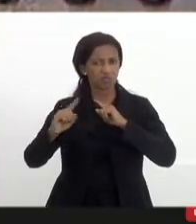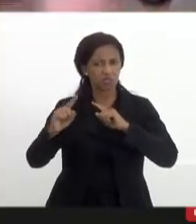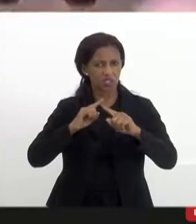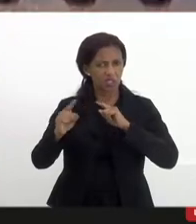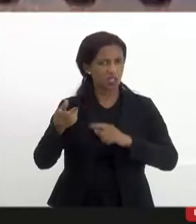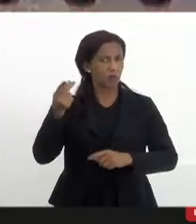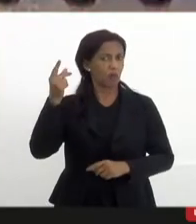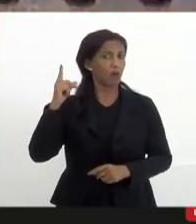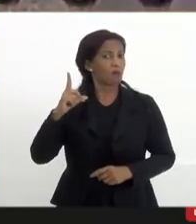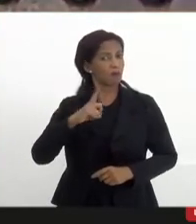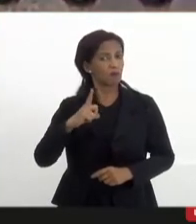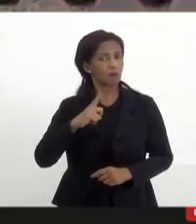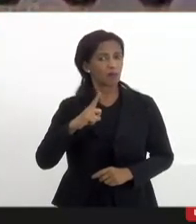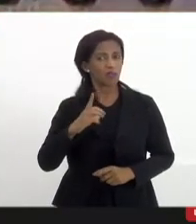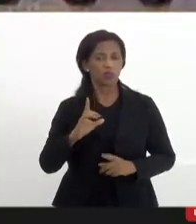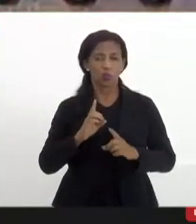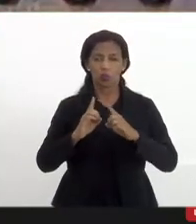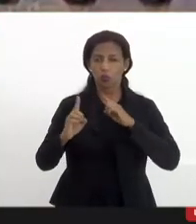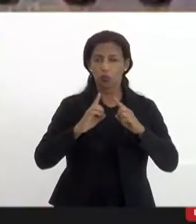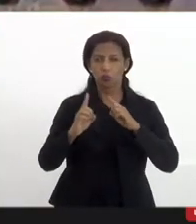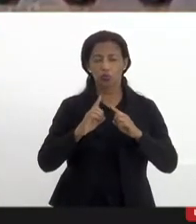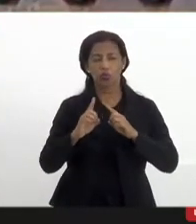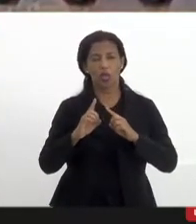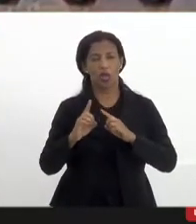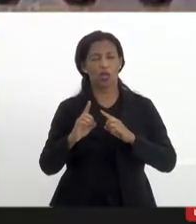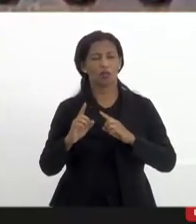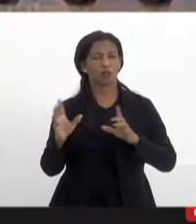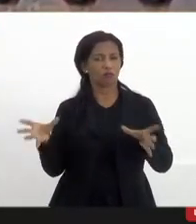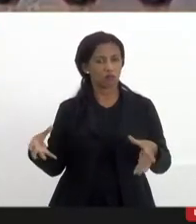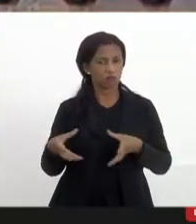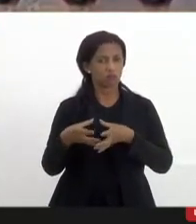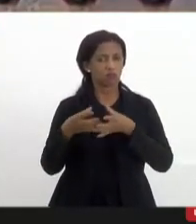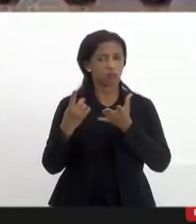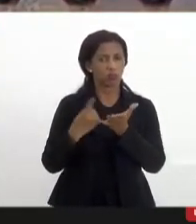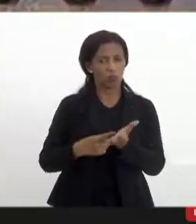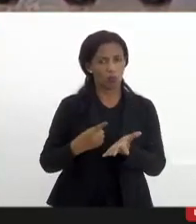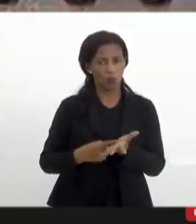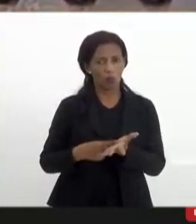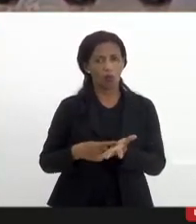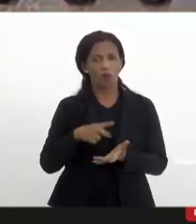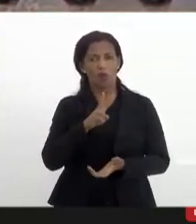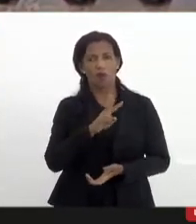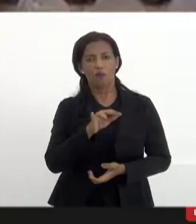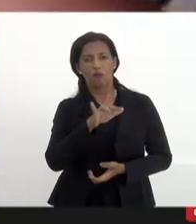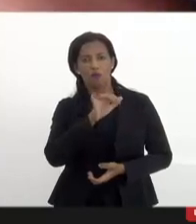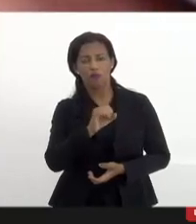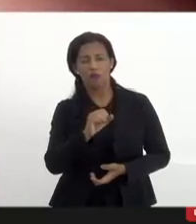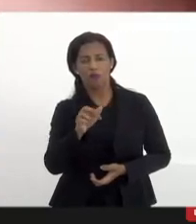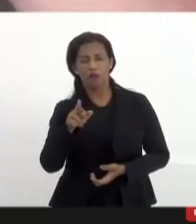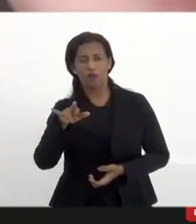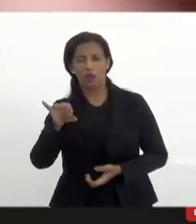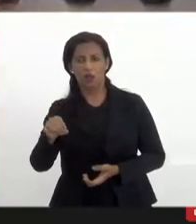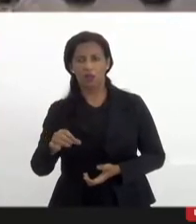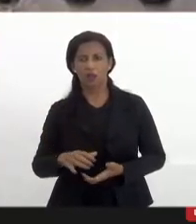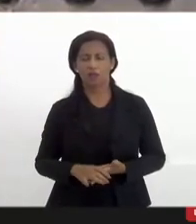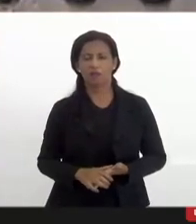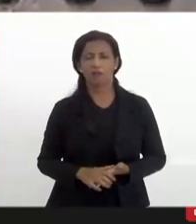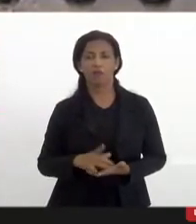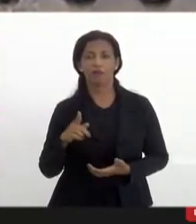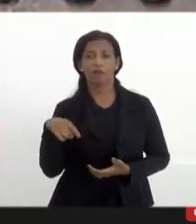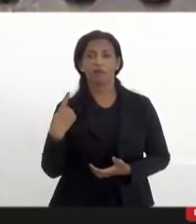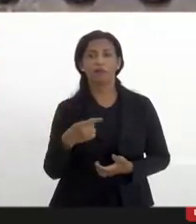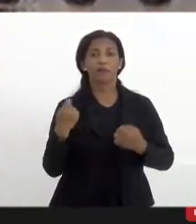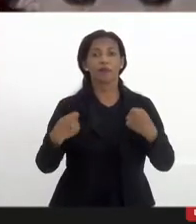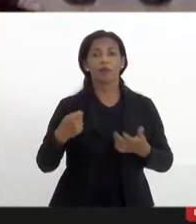à época mas tínhamos um diálogo mais firme com a rede de rádios atrelada ao Viva Rio e a gente